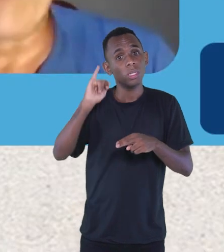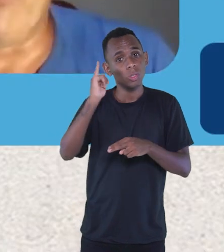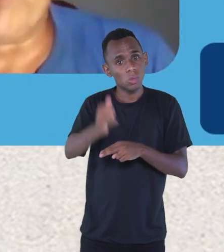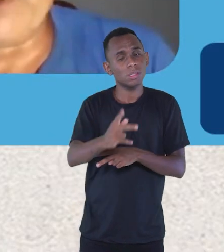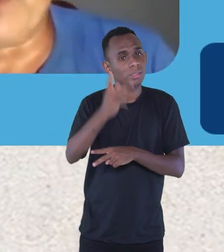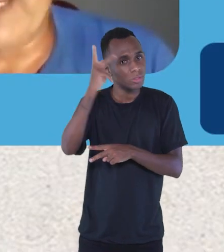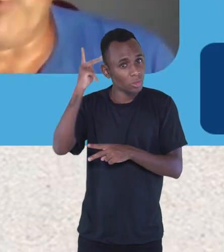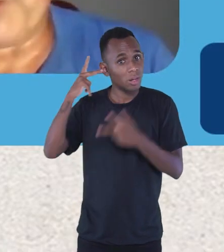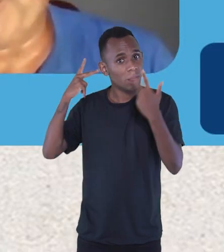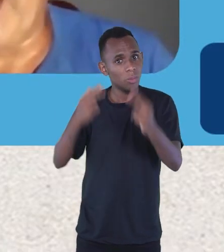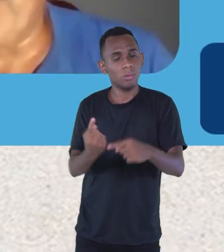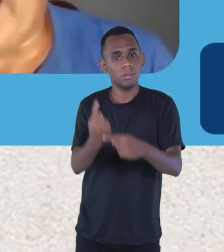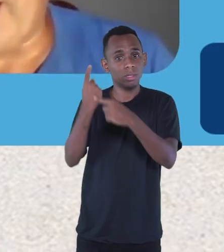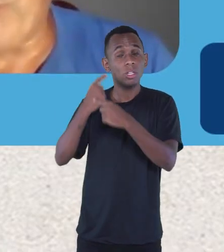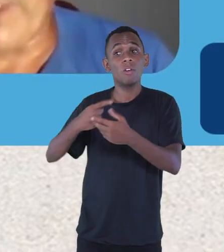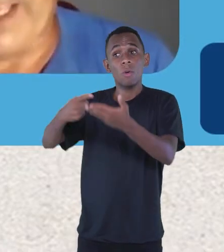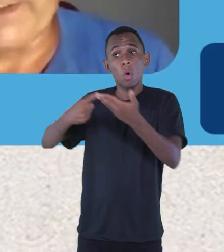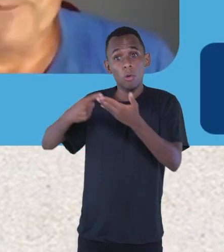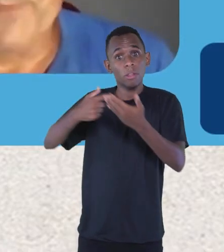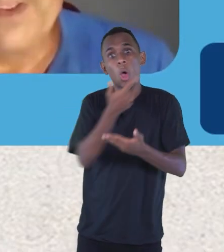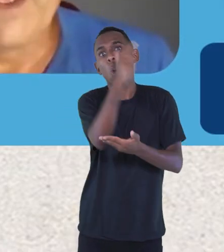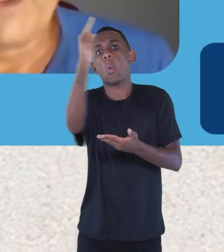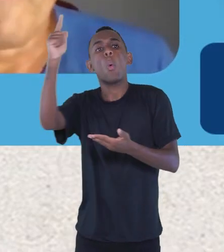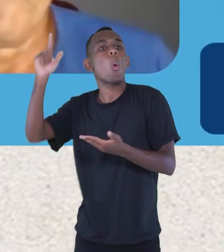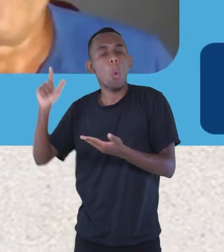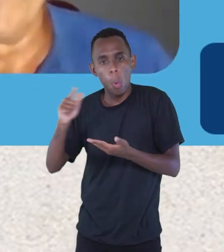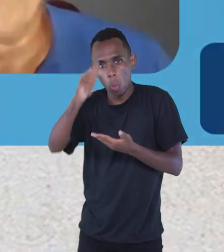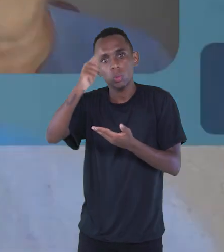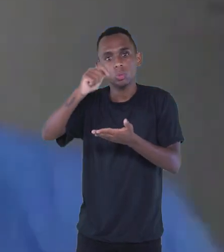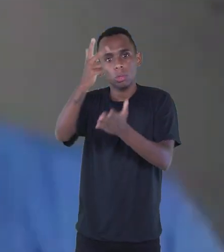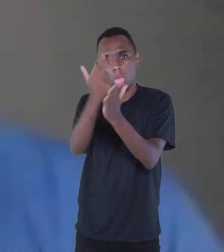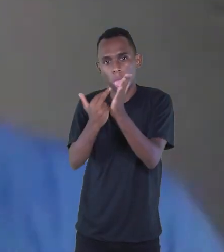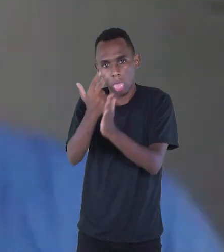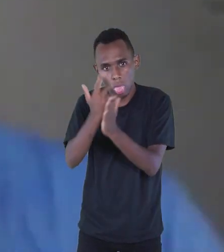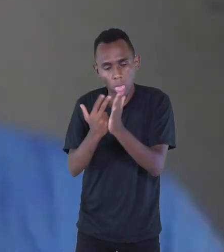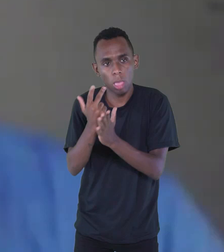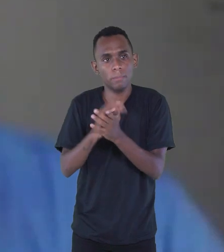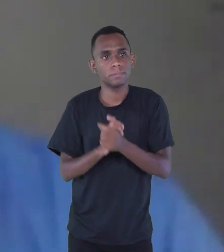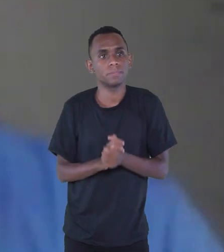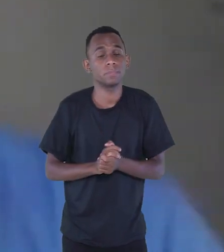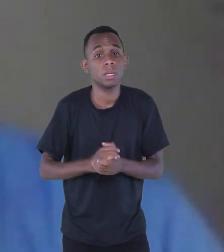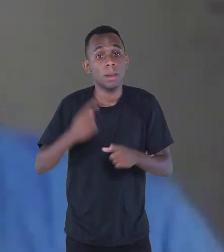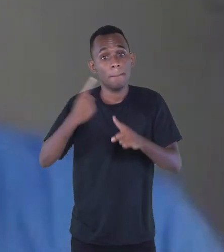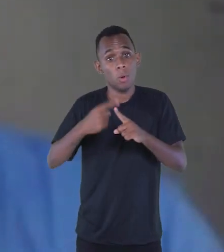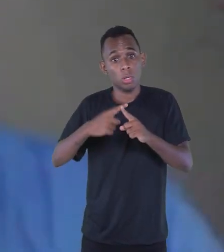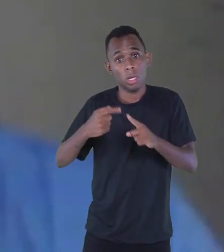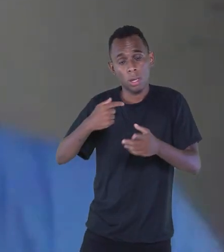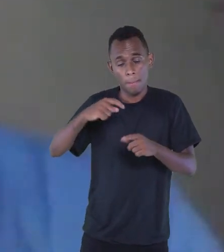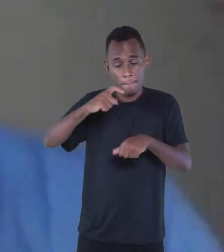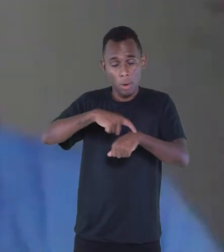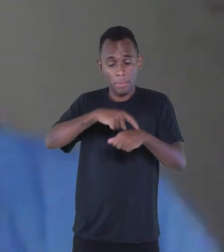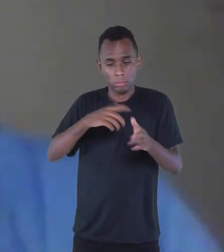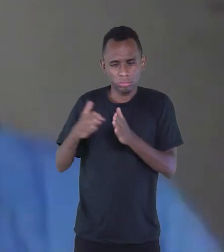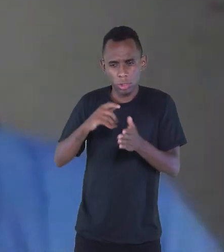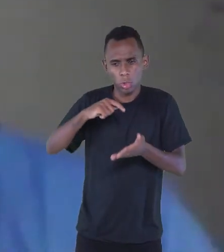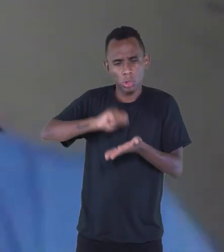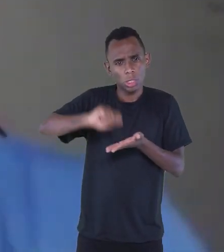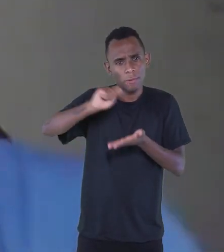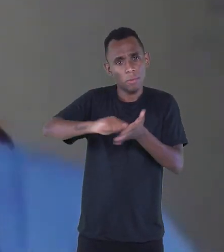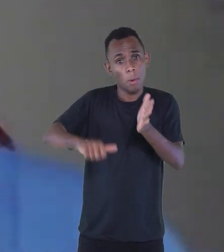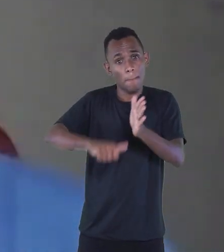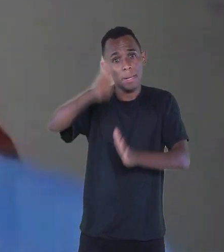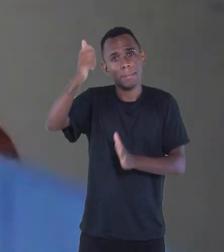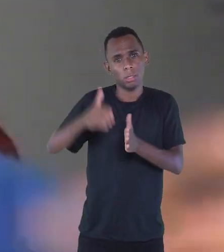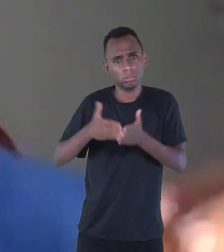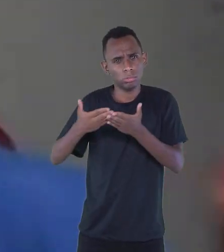E aí eu vou convidar outros ilustradores. Porque o que acontece? Quando eu escrevi o meu primeiro livro, quando o primeiro livro foi publicado